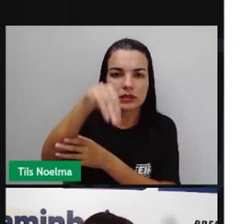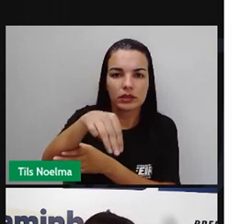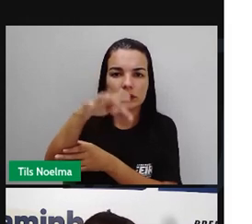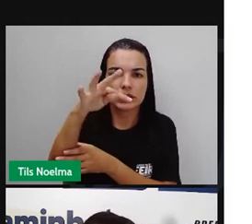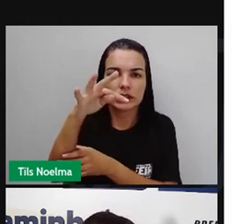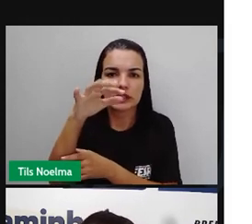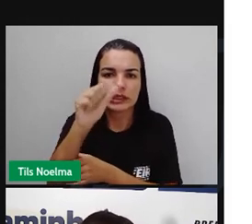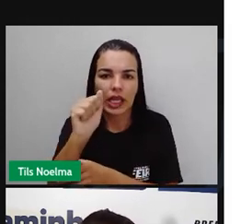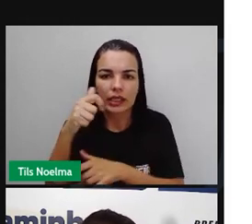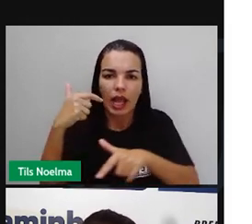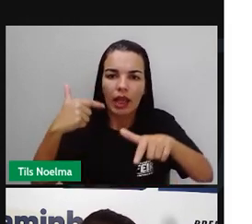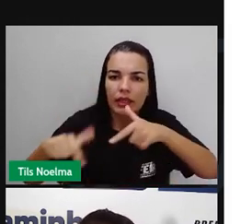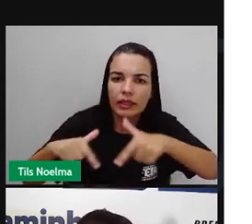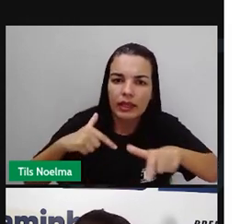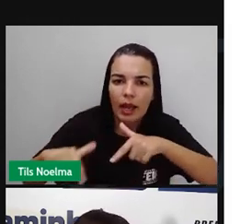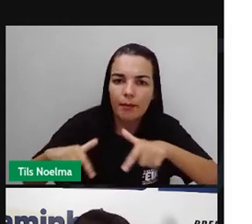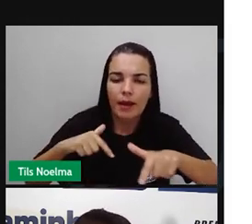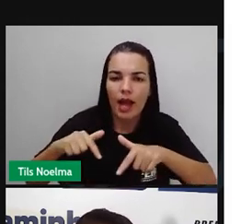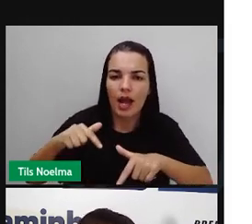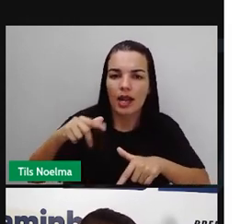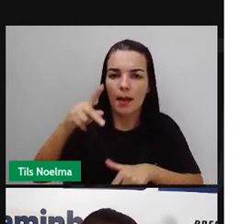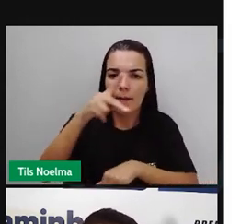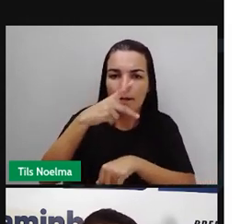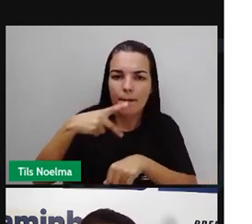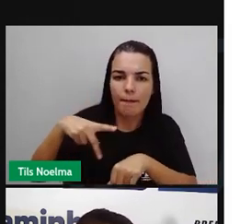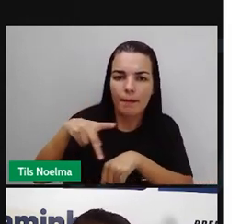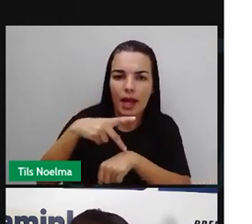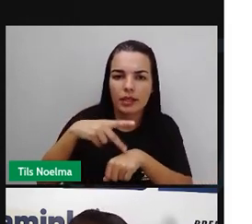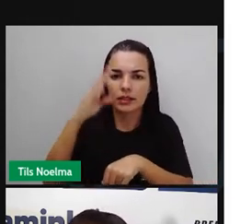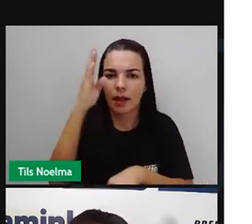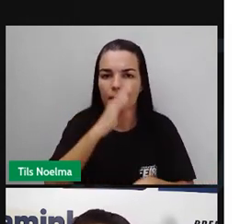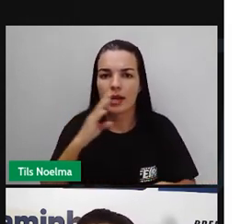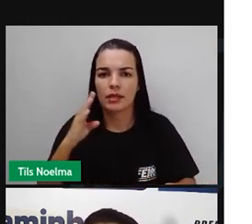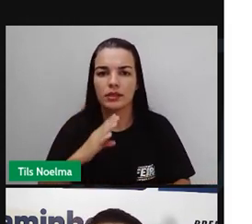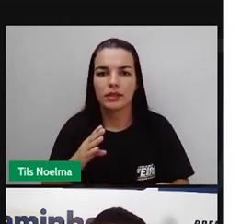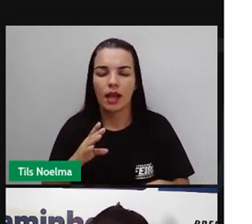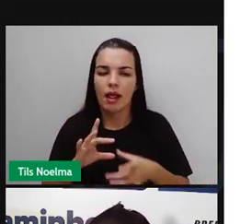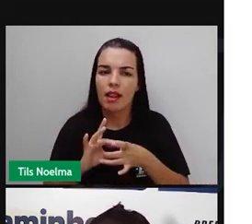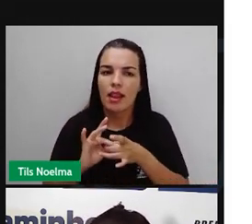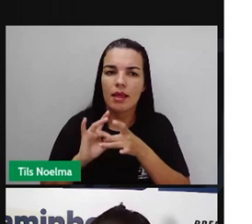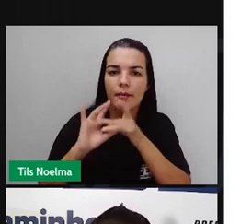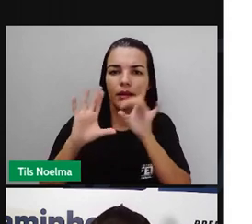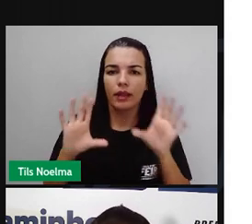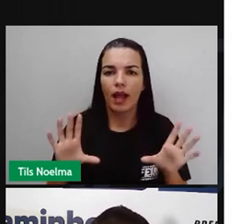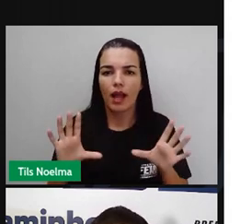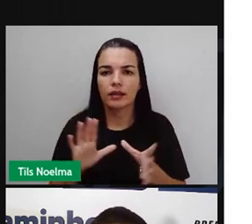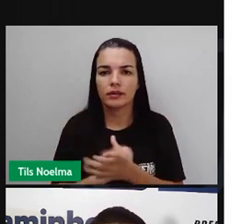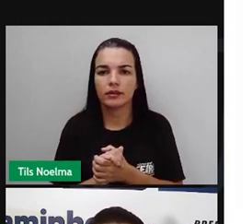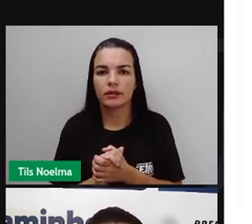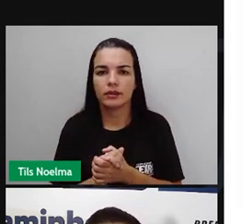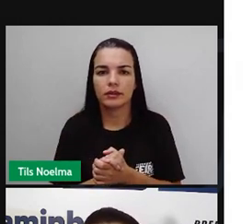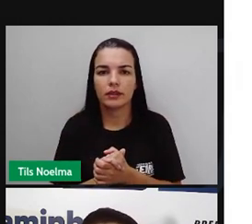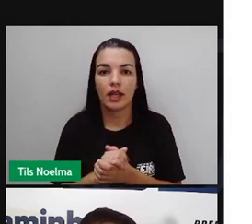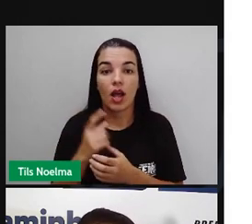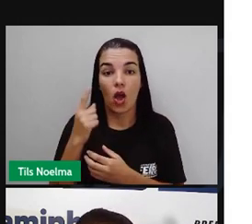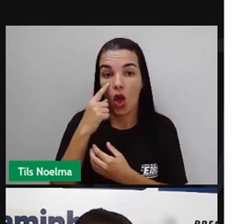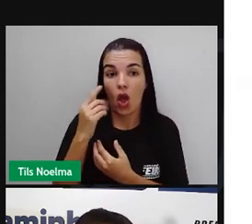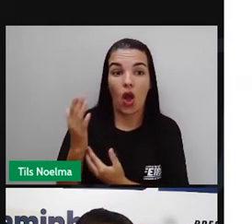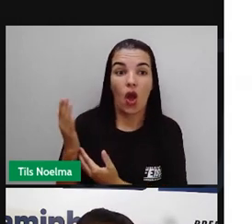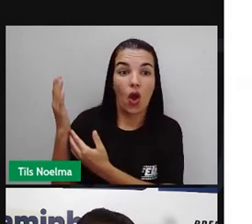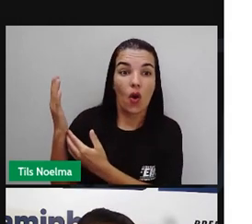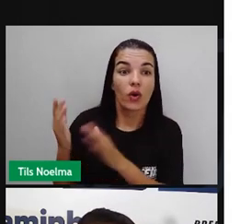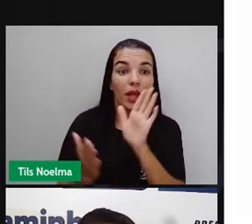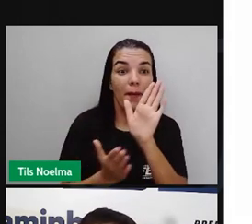falando sobre o CENTA o CENTA trabalha pelo Brasil pela democracia nós temos aqui também mais